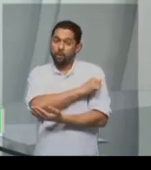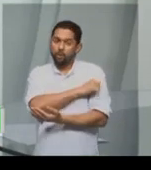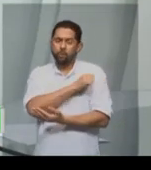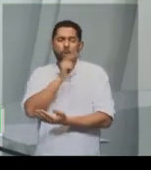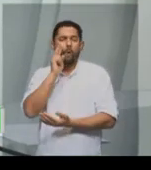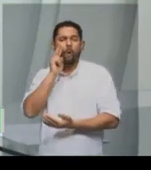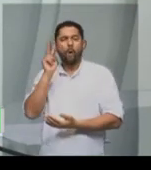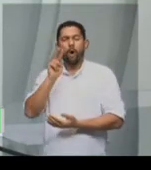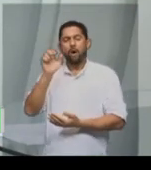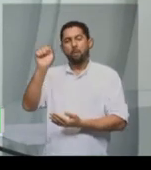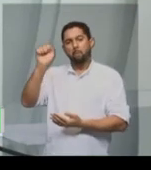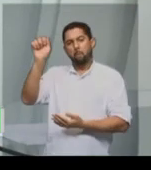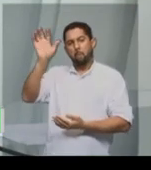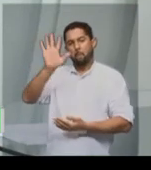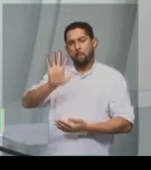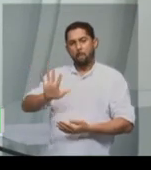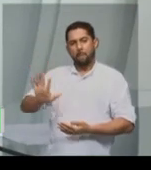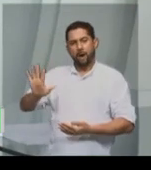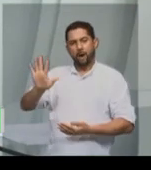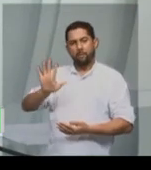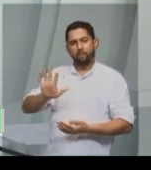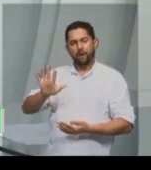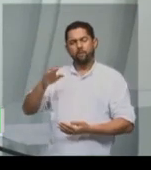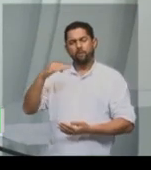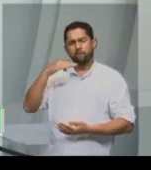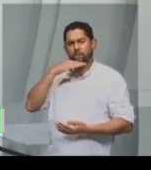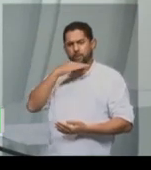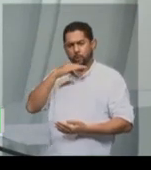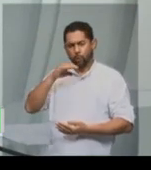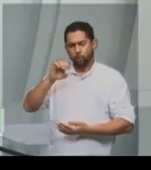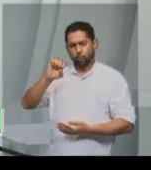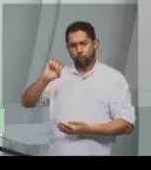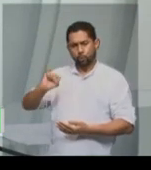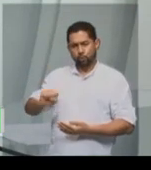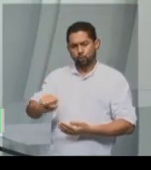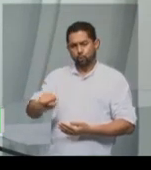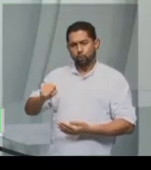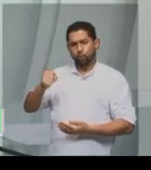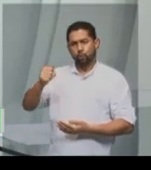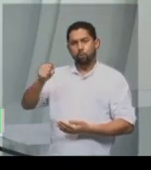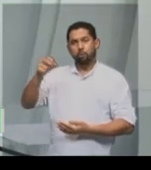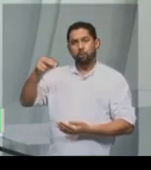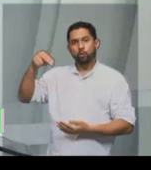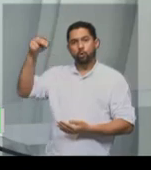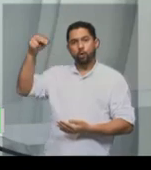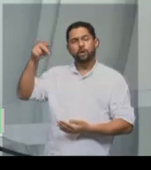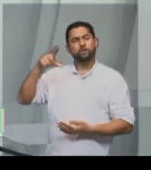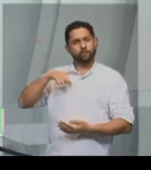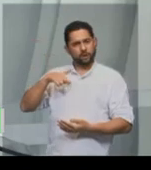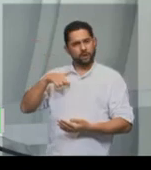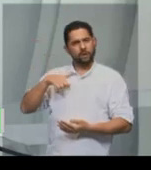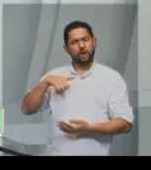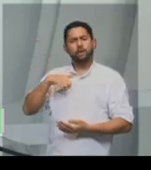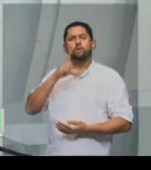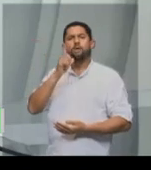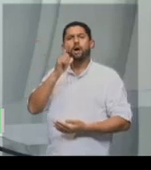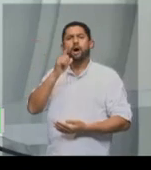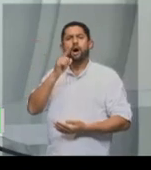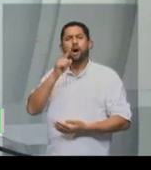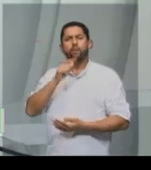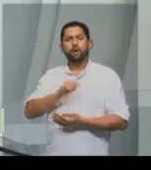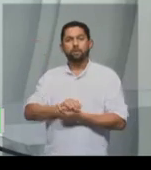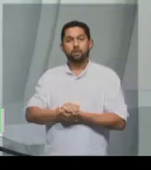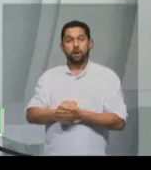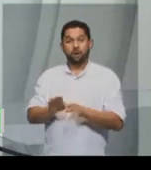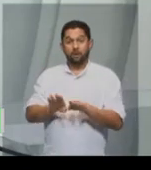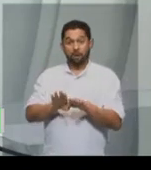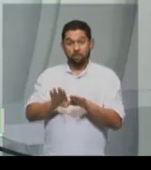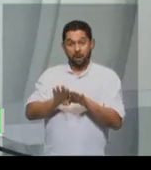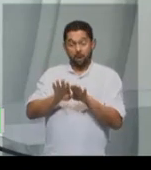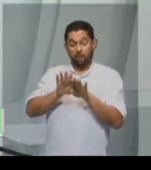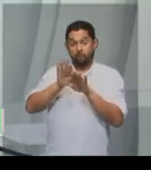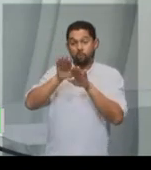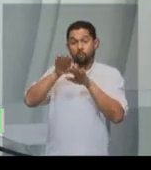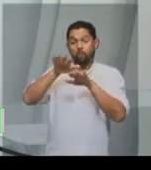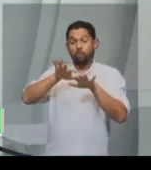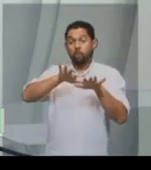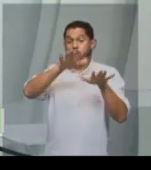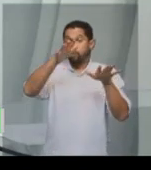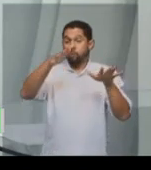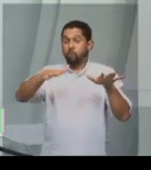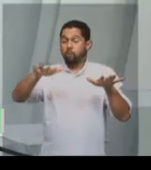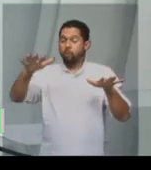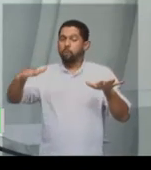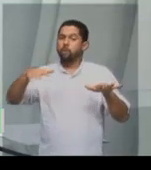a gente vai perceber que do sul para o norte, o rio vai correndo neste sentido, desaguando no mar Mediterrâneo.